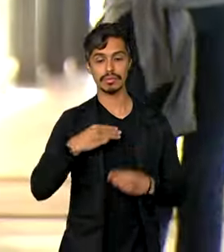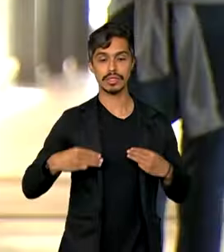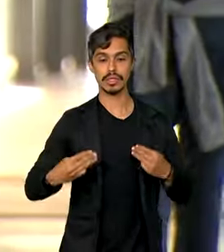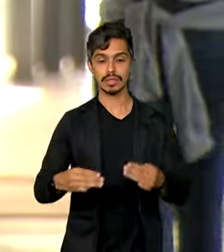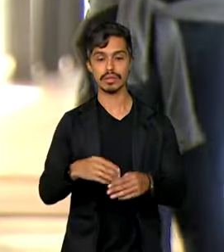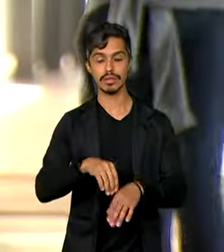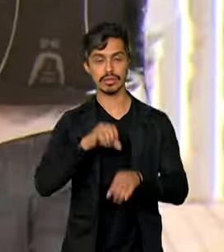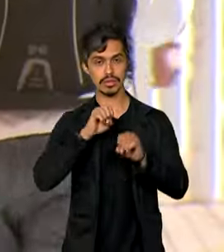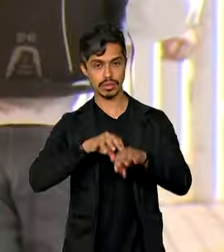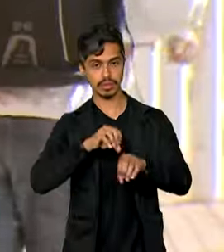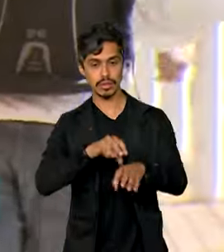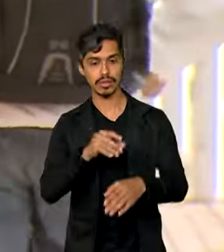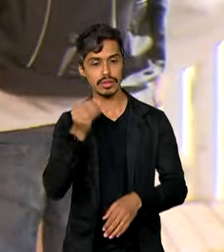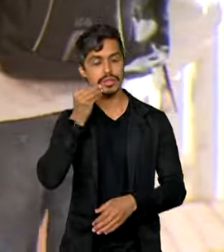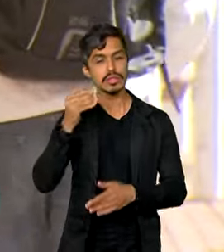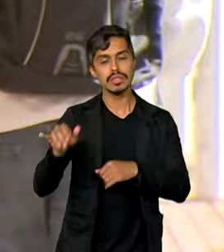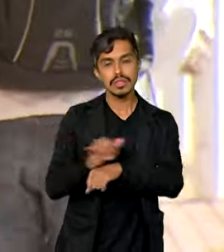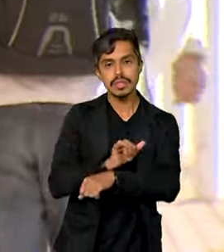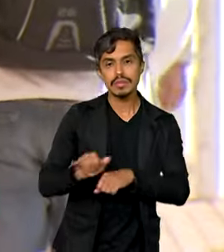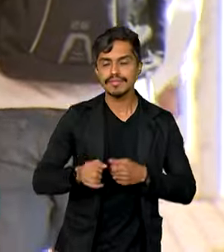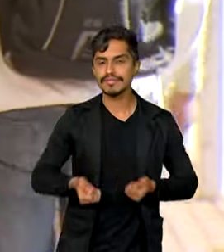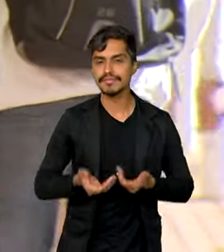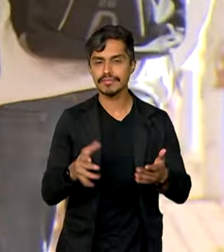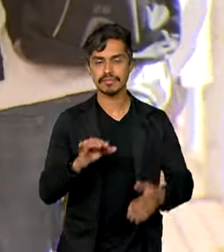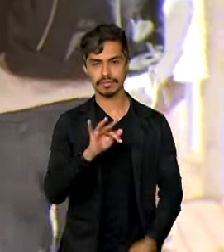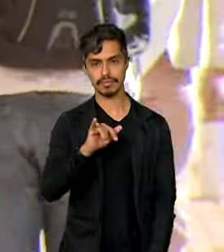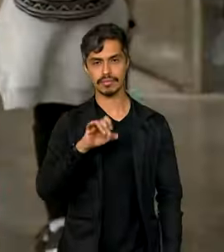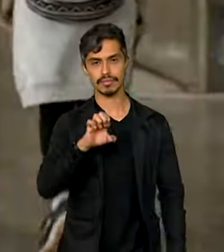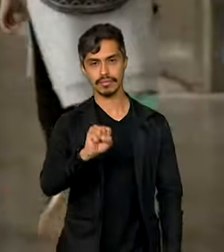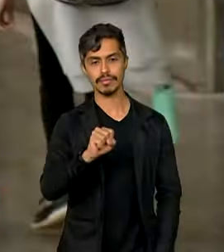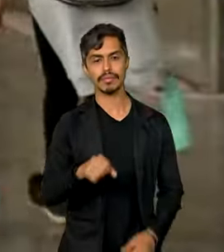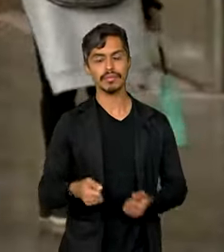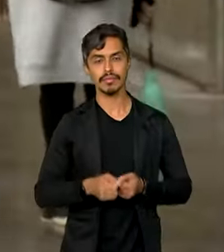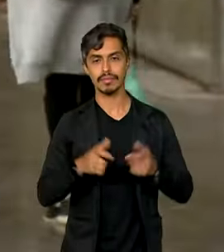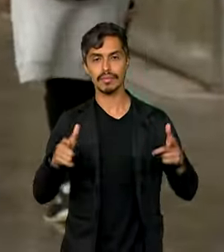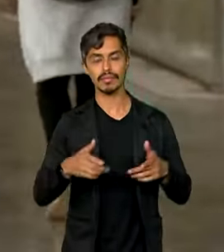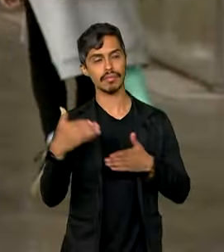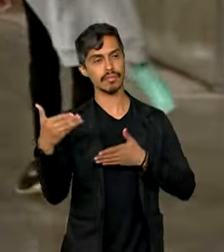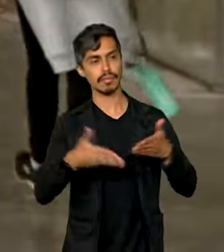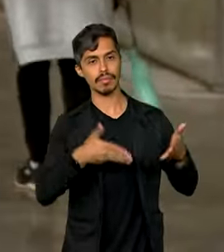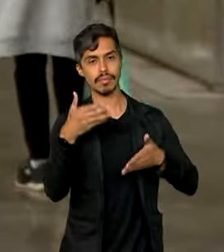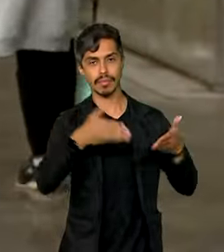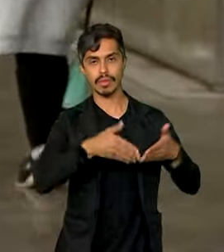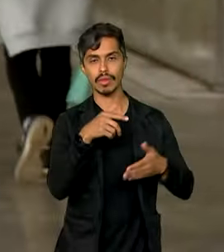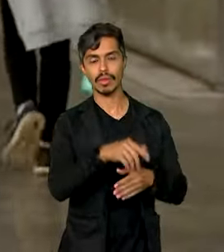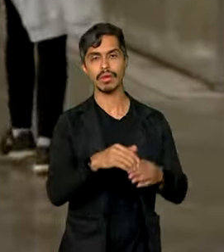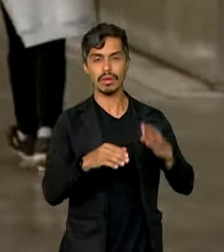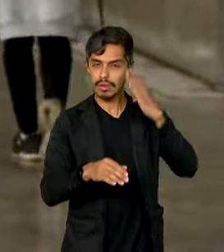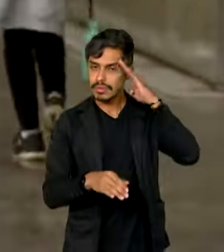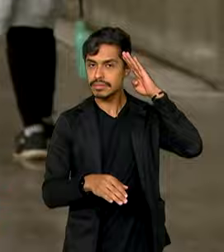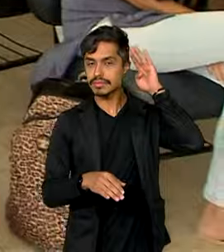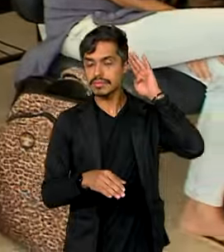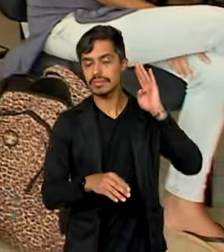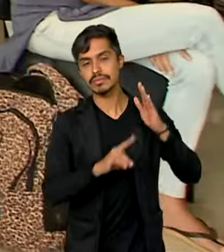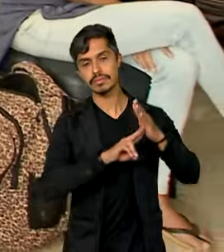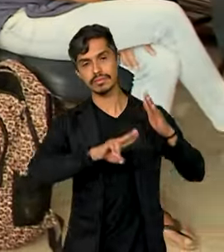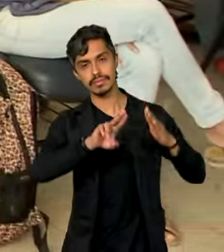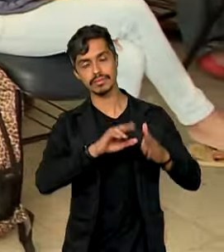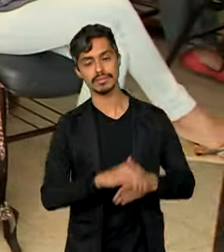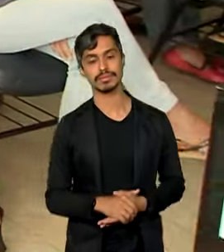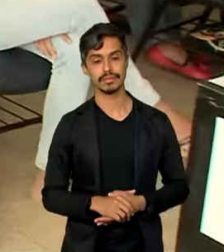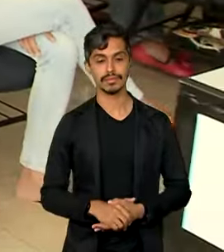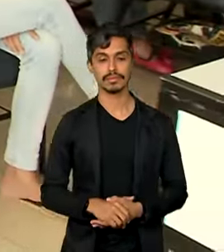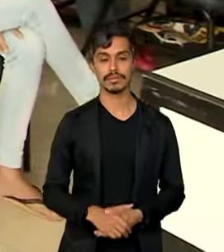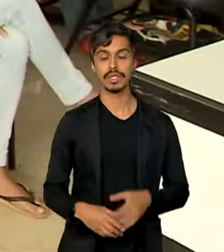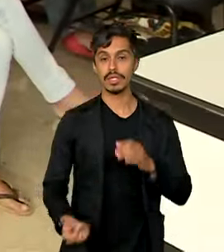ações estratégicas para fortalecer o FIES e ampliar o acesso ao ensino superior no Brasil. Um dos destaques é a criação do